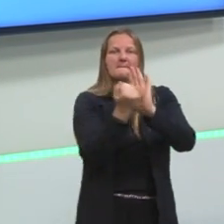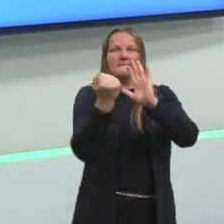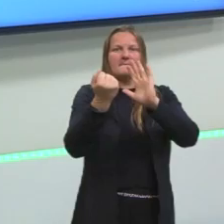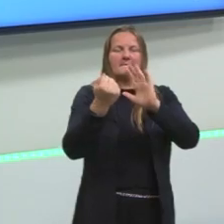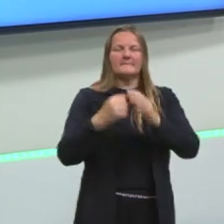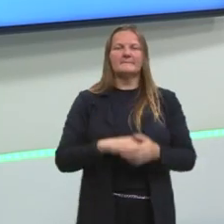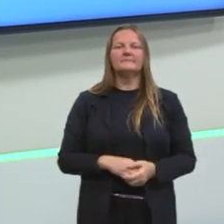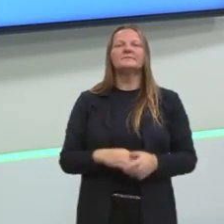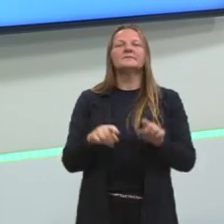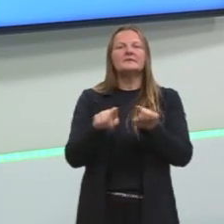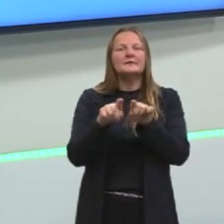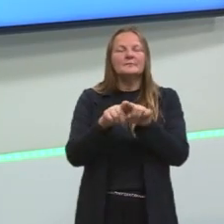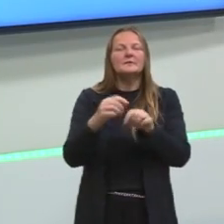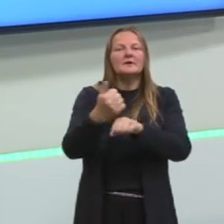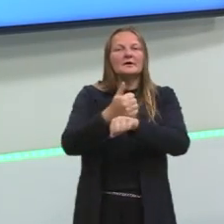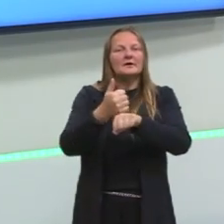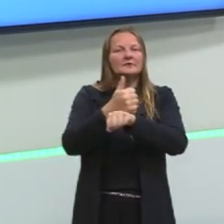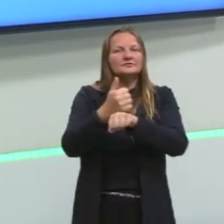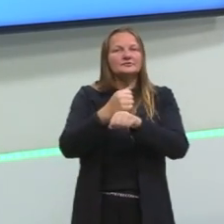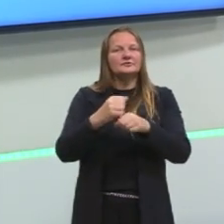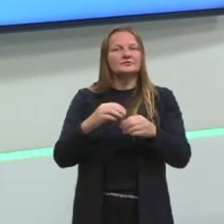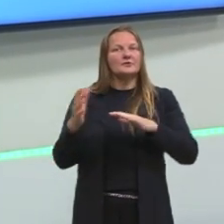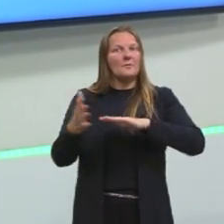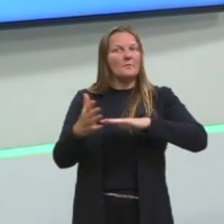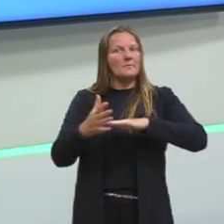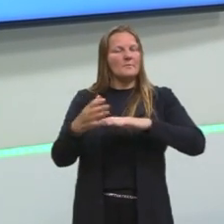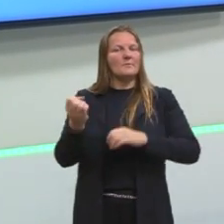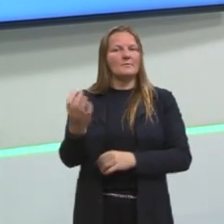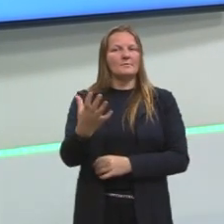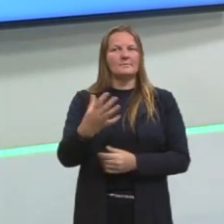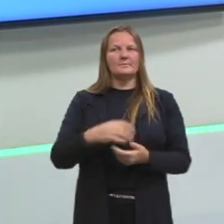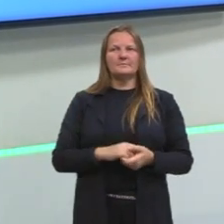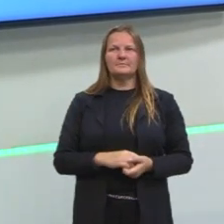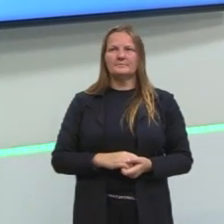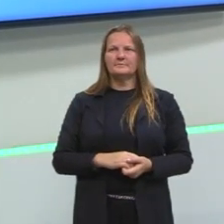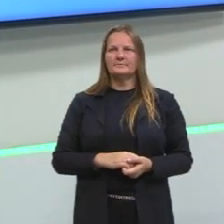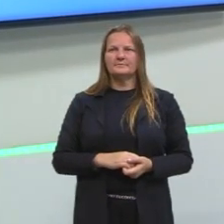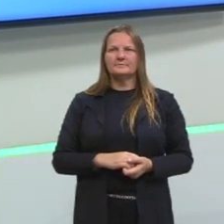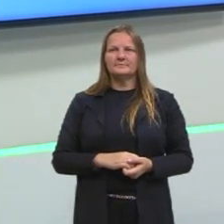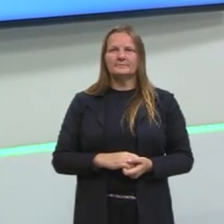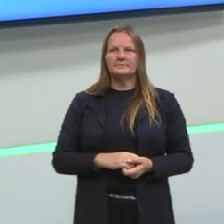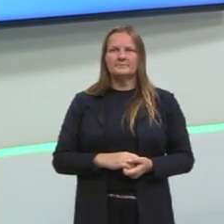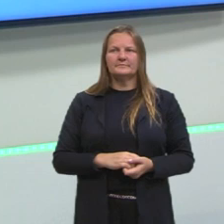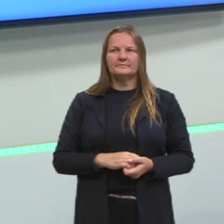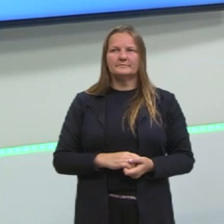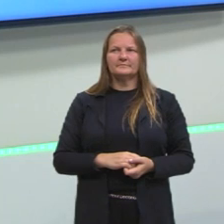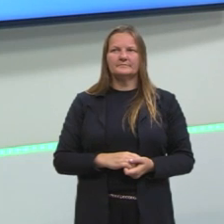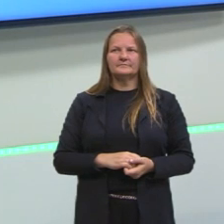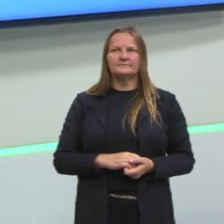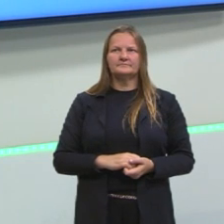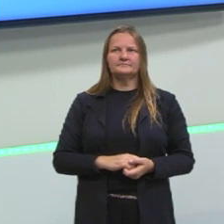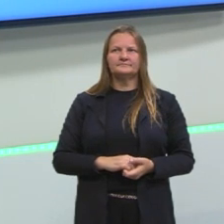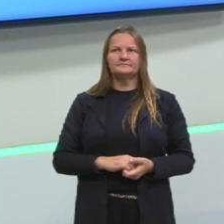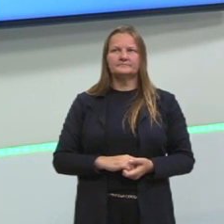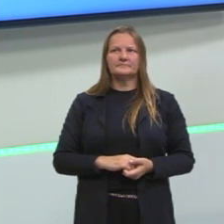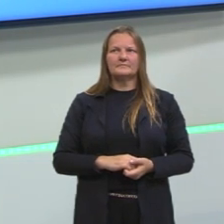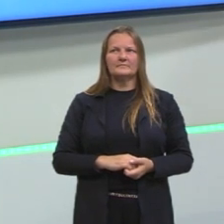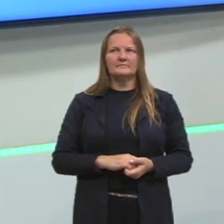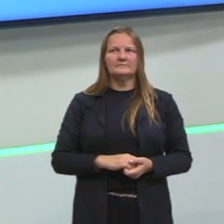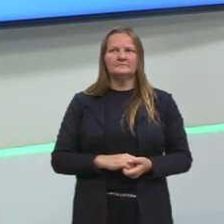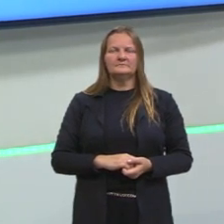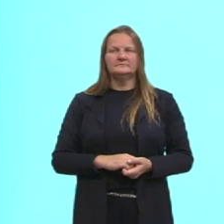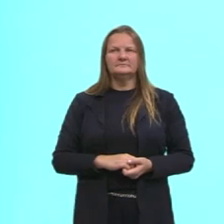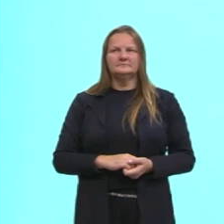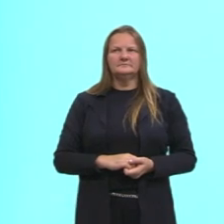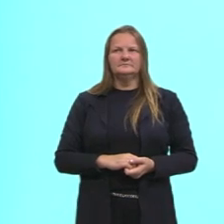trouxe para vocês alguns artistas contemporâneos nessa aula. E aqui, para falar dessa coisa